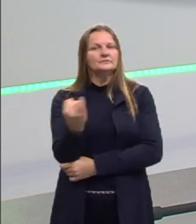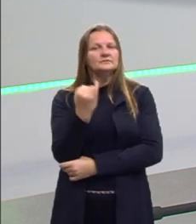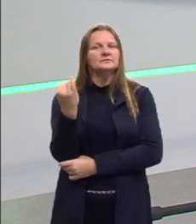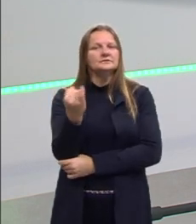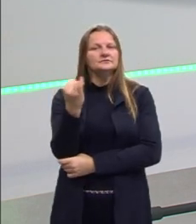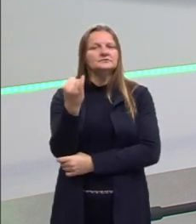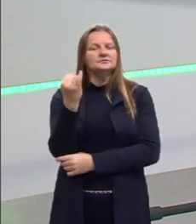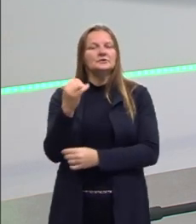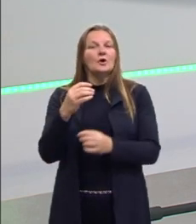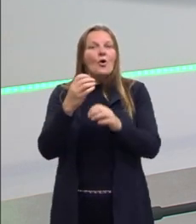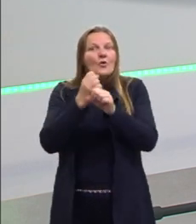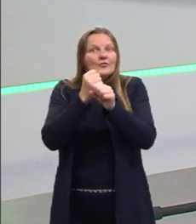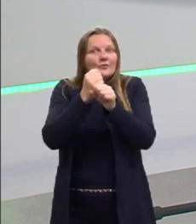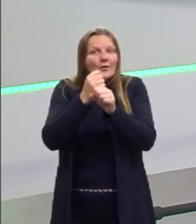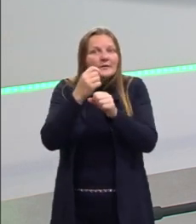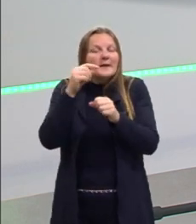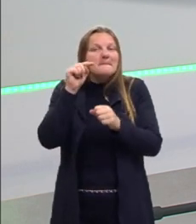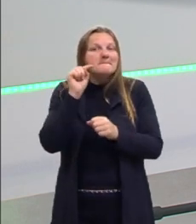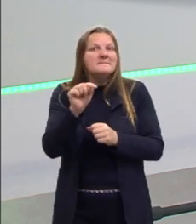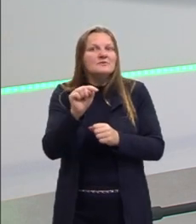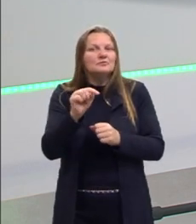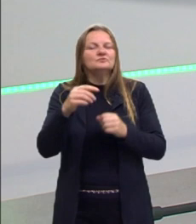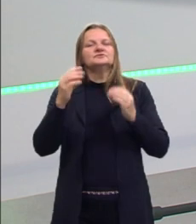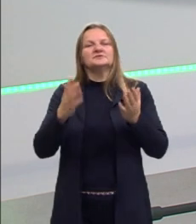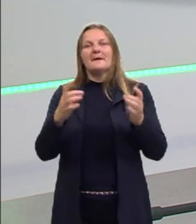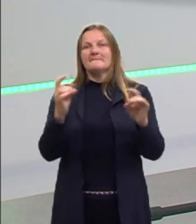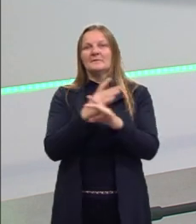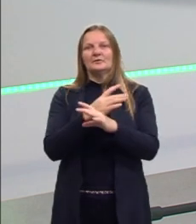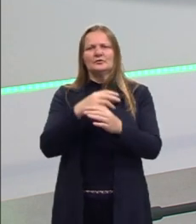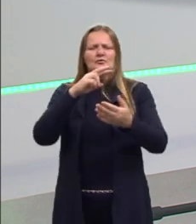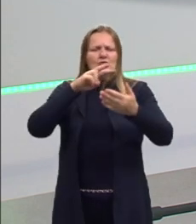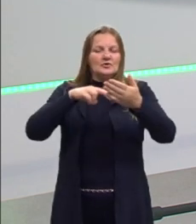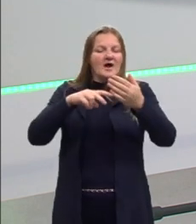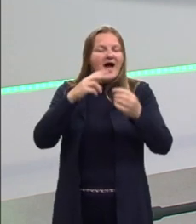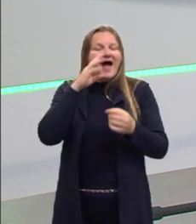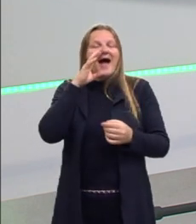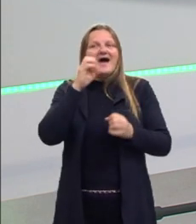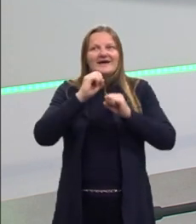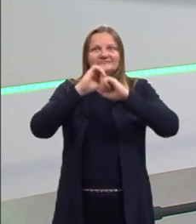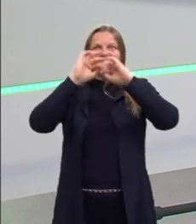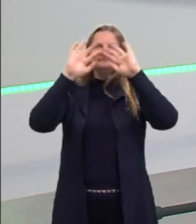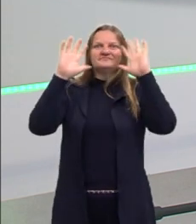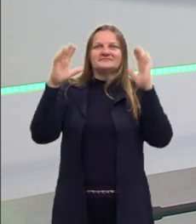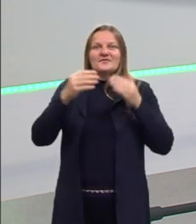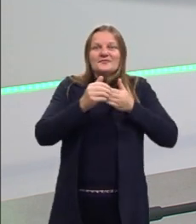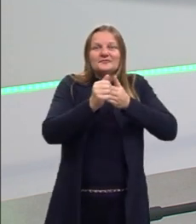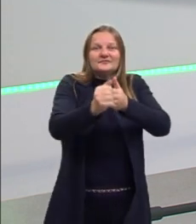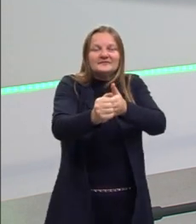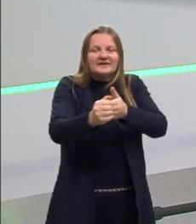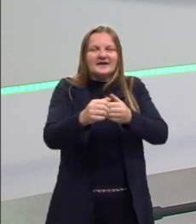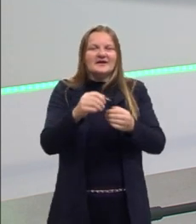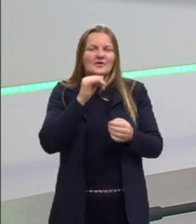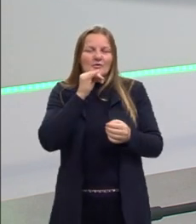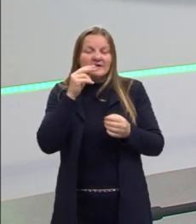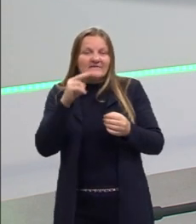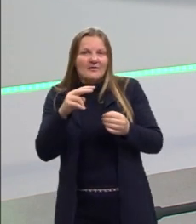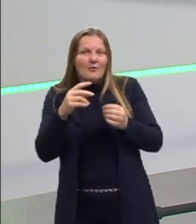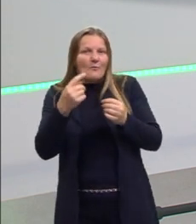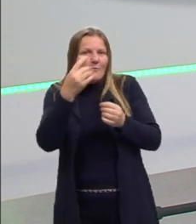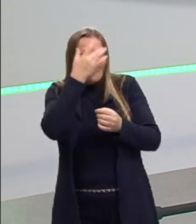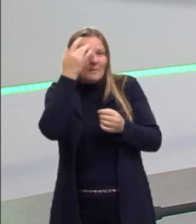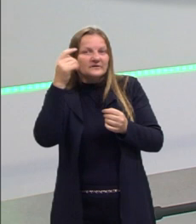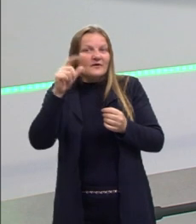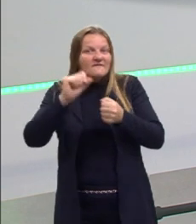as redações do Natamil que já foram produzidas, porque elas é que vão nos orientar. A gente consegue enxergar ali na